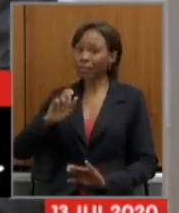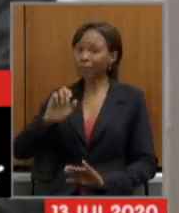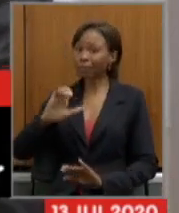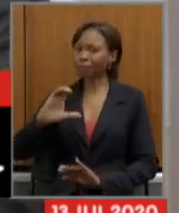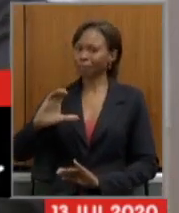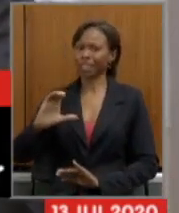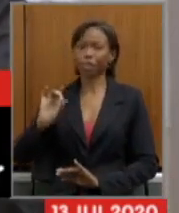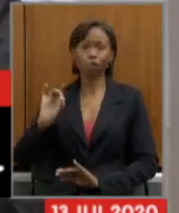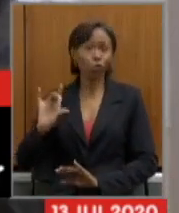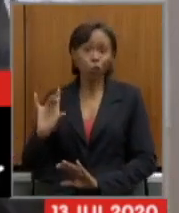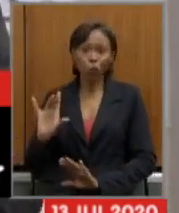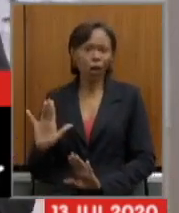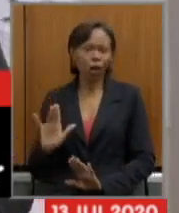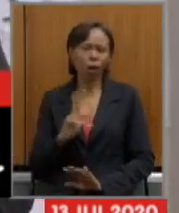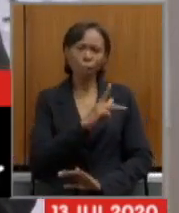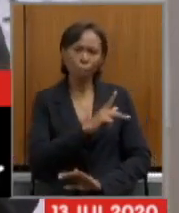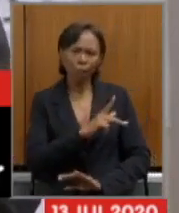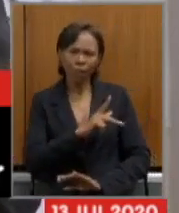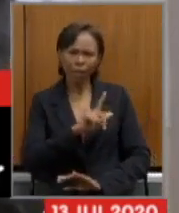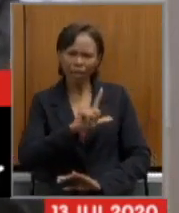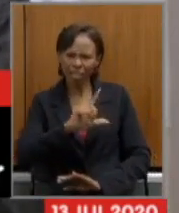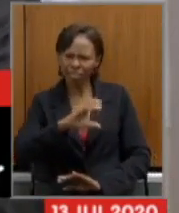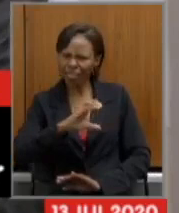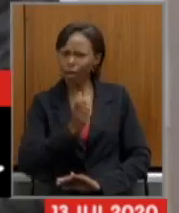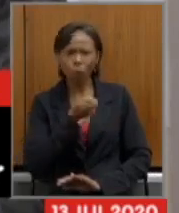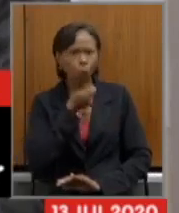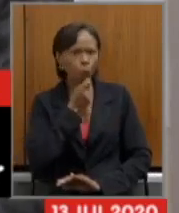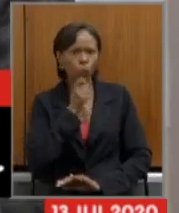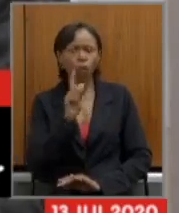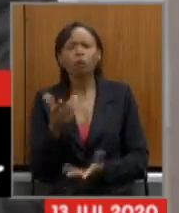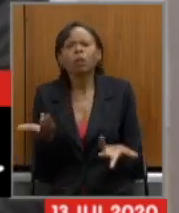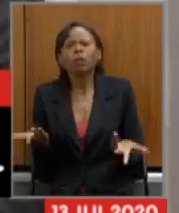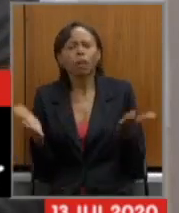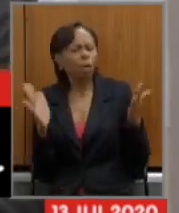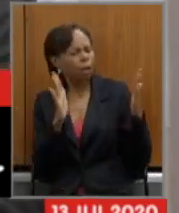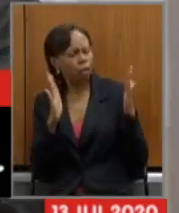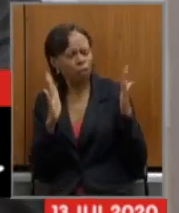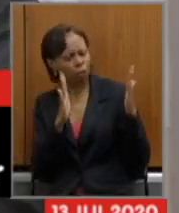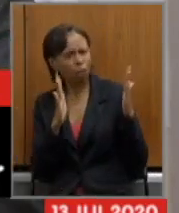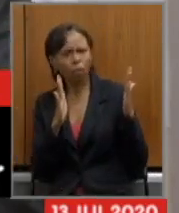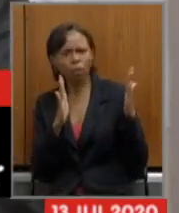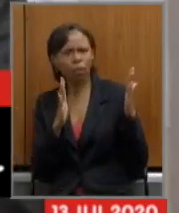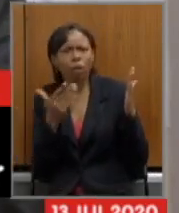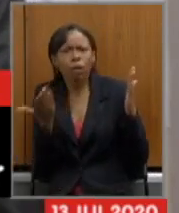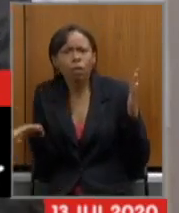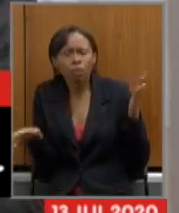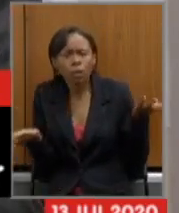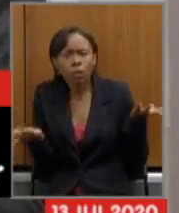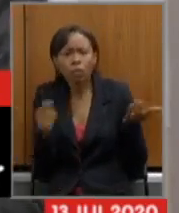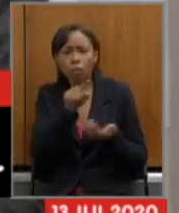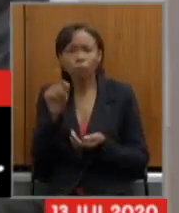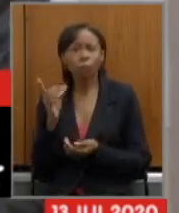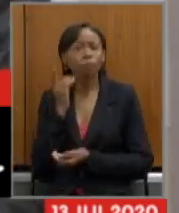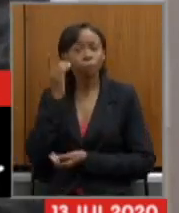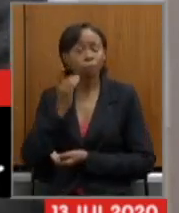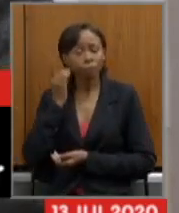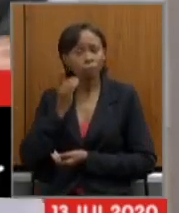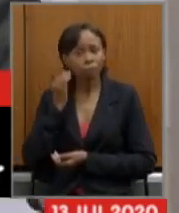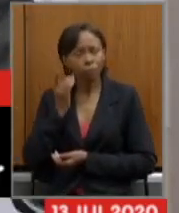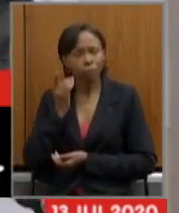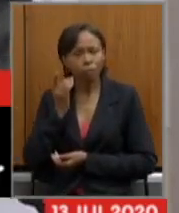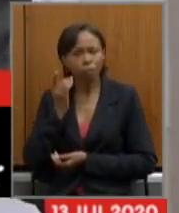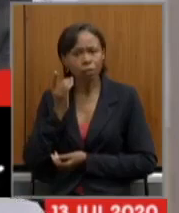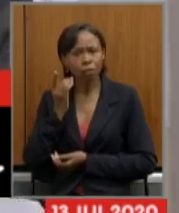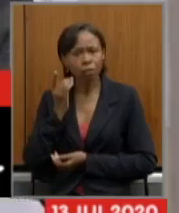eu não estou falando o PLC onde foram parar esses prazos os senhores deputados e as senhoras deputadas que